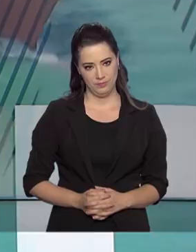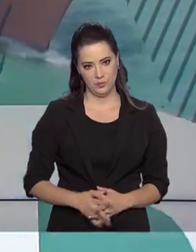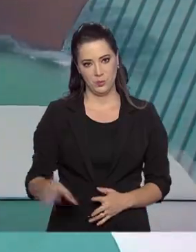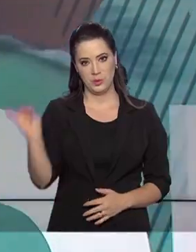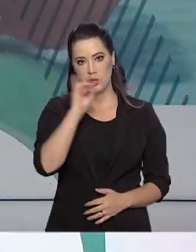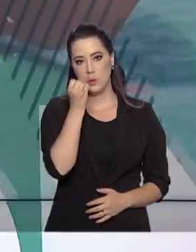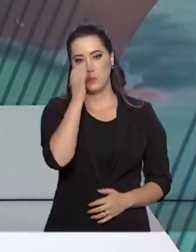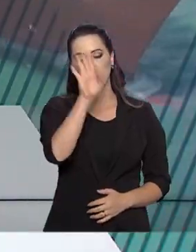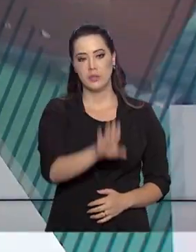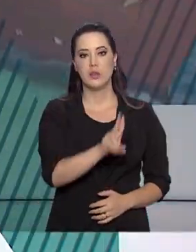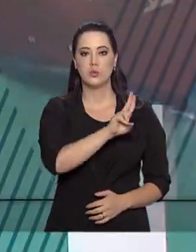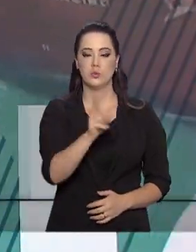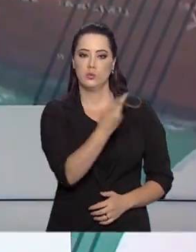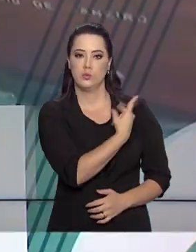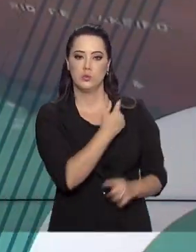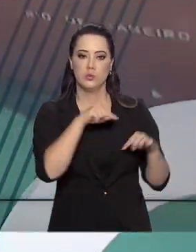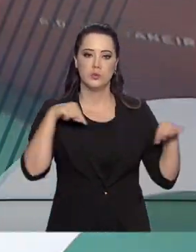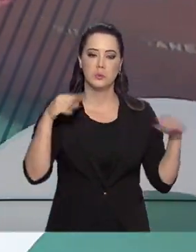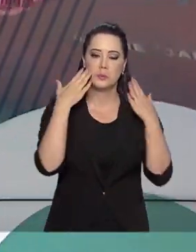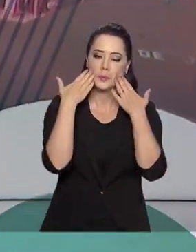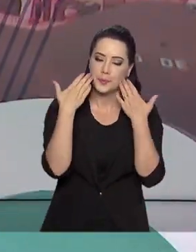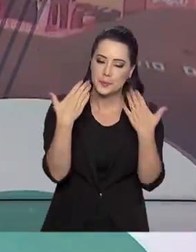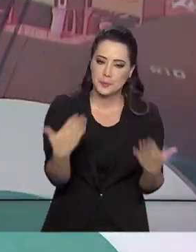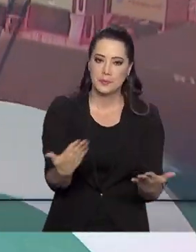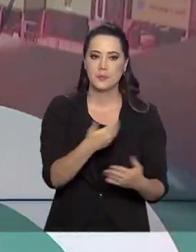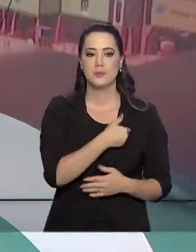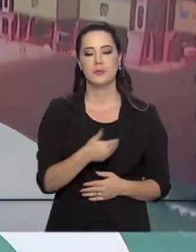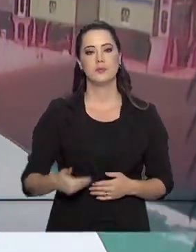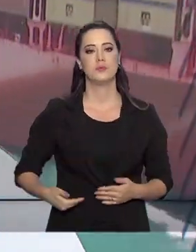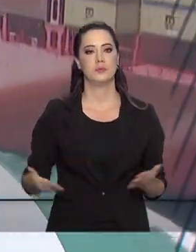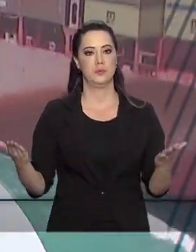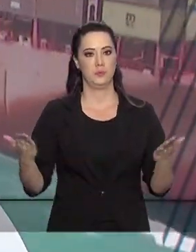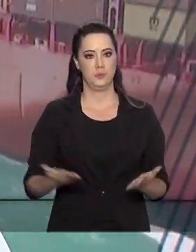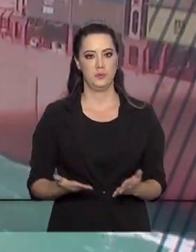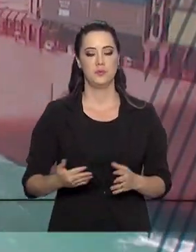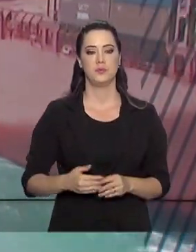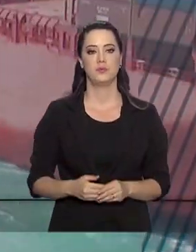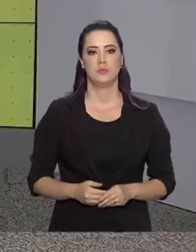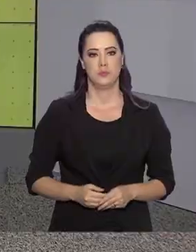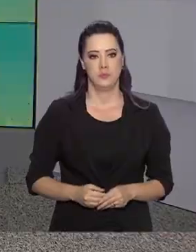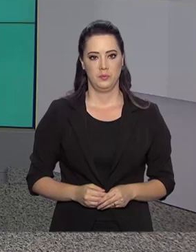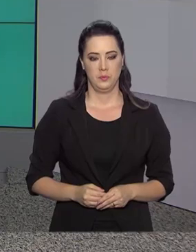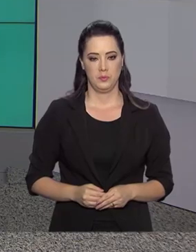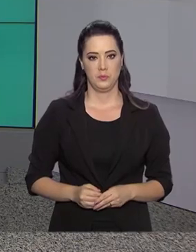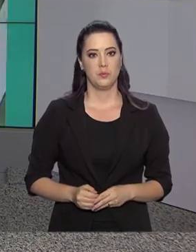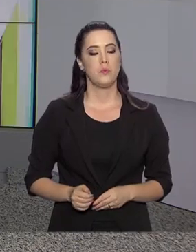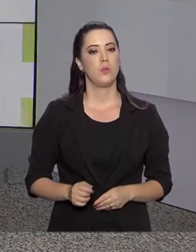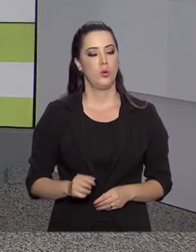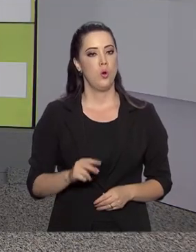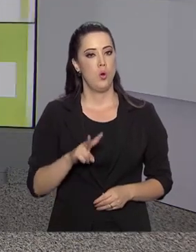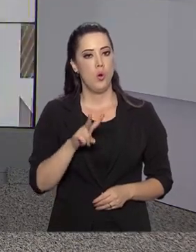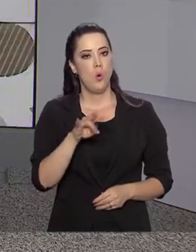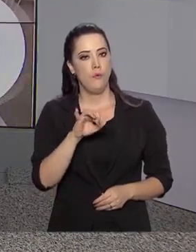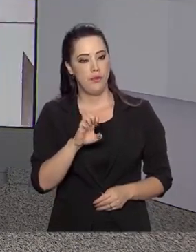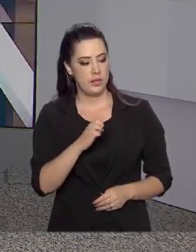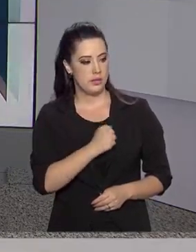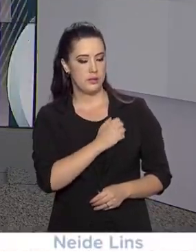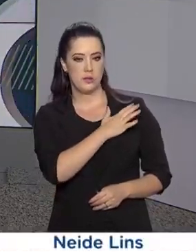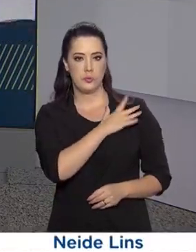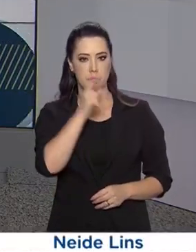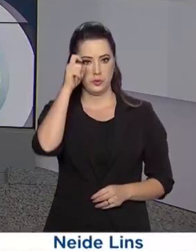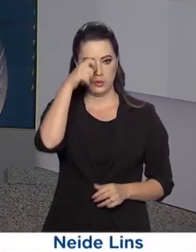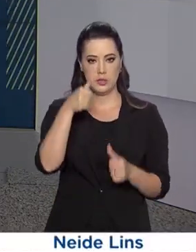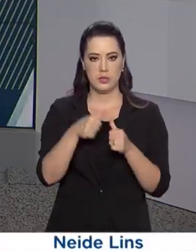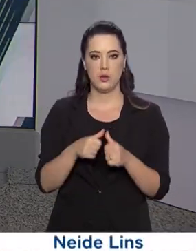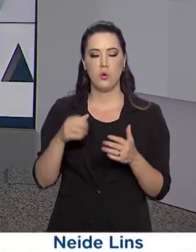Olá, boa tarde, eu sou Roberto Camargo e estamos no ar com mais uma edição do Governo Agora. O vice-presidente Hamilton Mourão está hoje